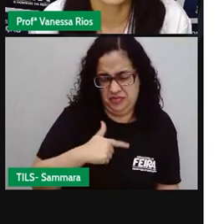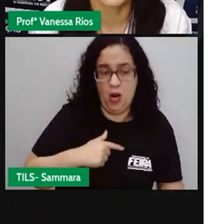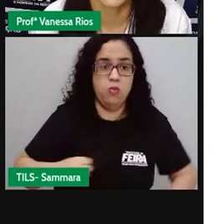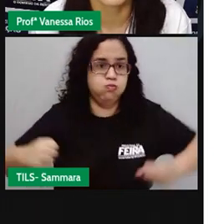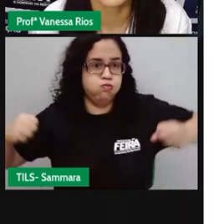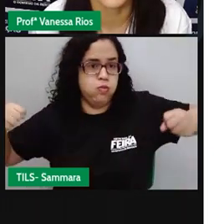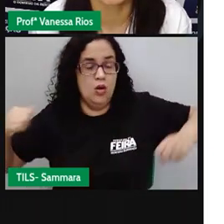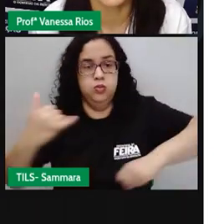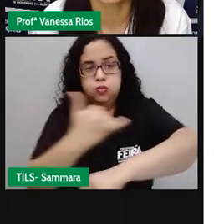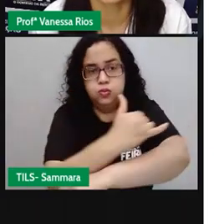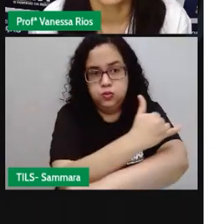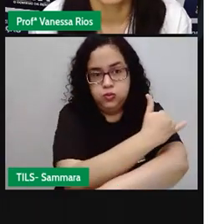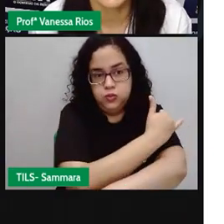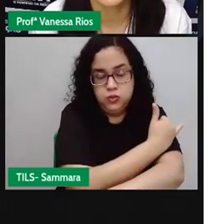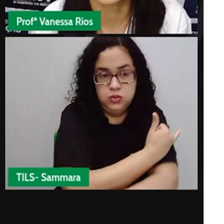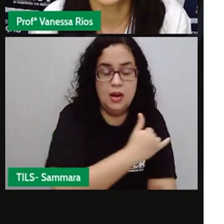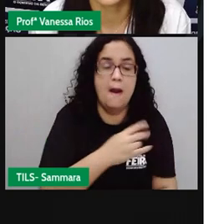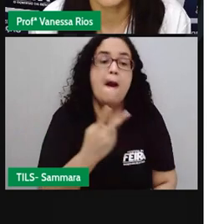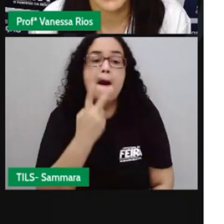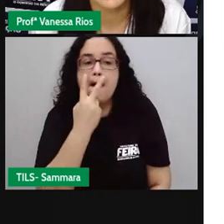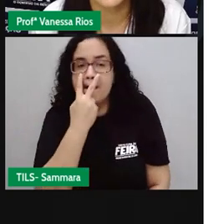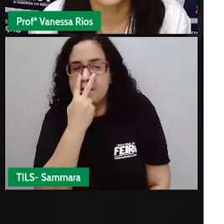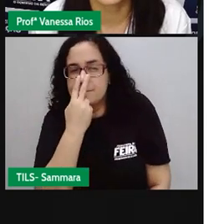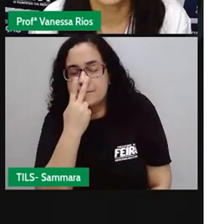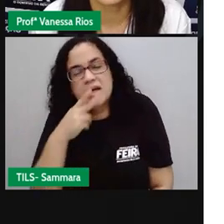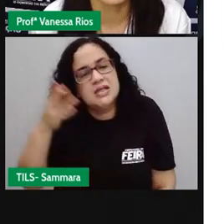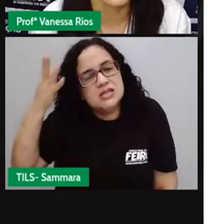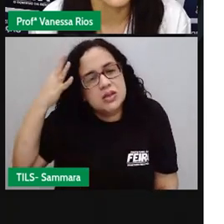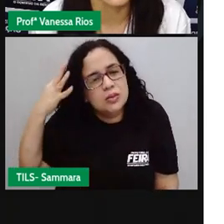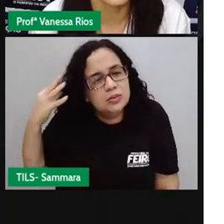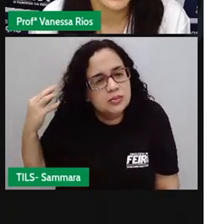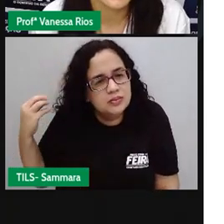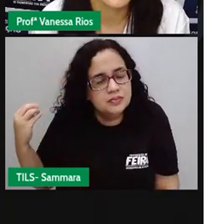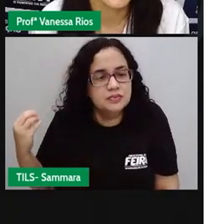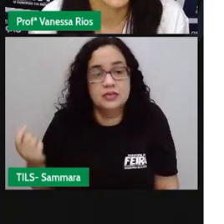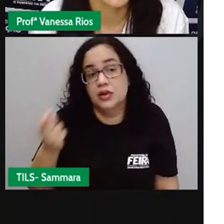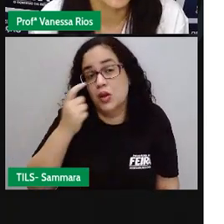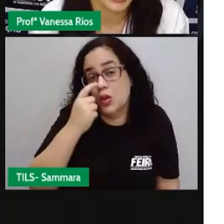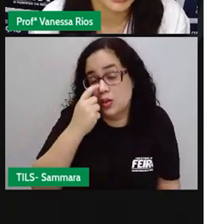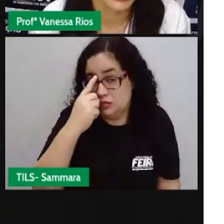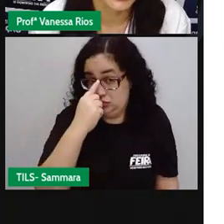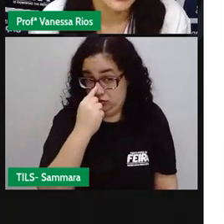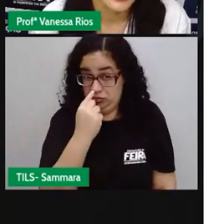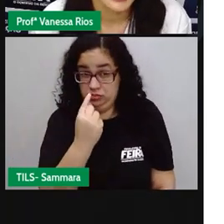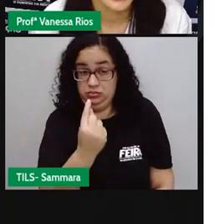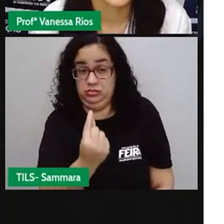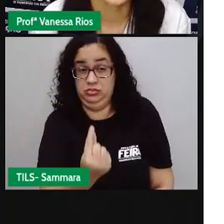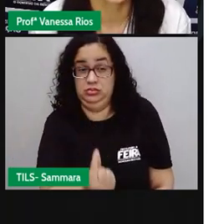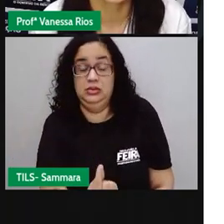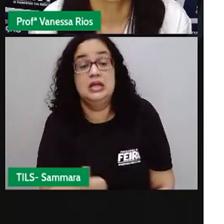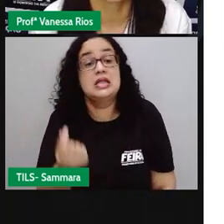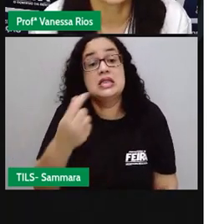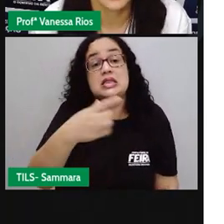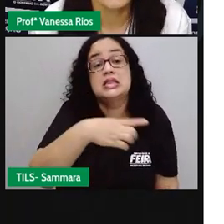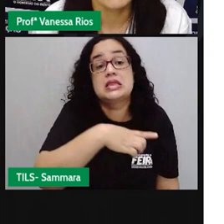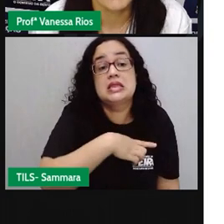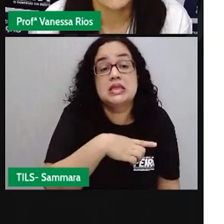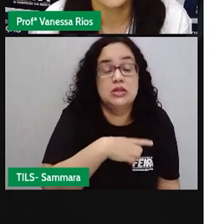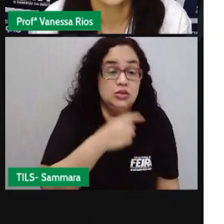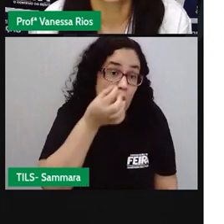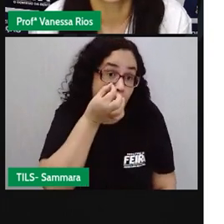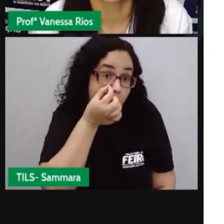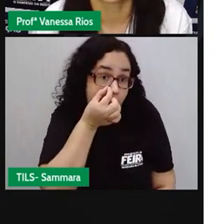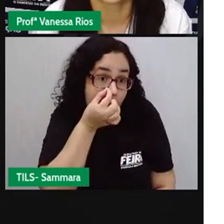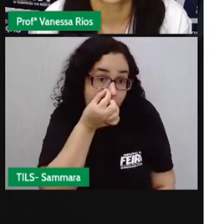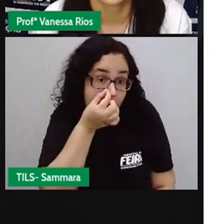Gorda, enorme, os cabelos pareciam palha. O nariz era comprido, ela tinha uma enorme